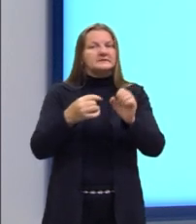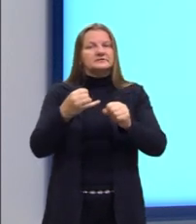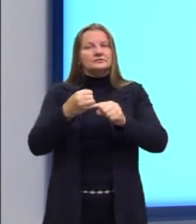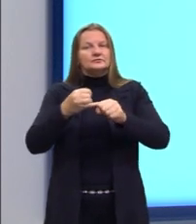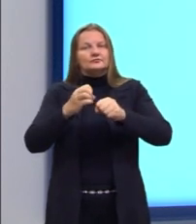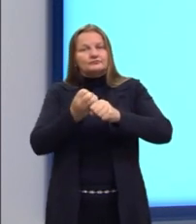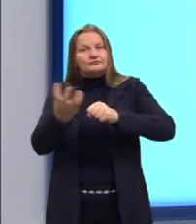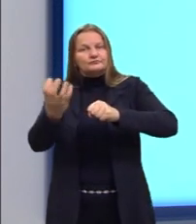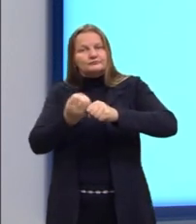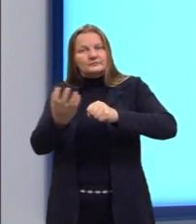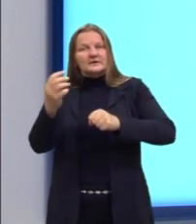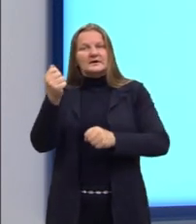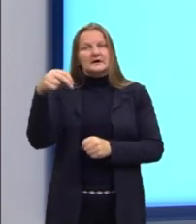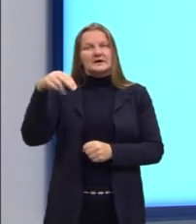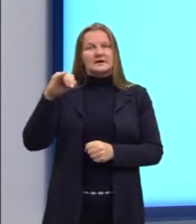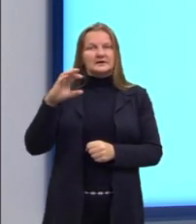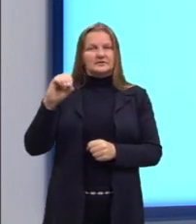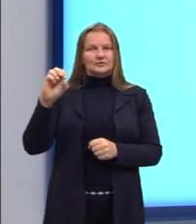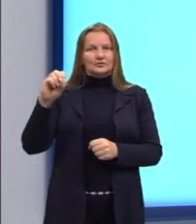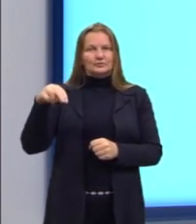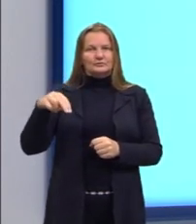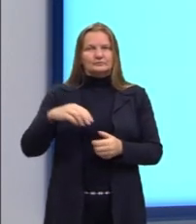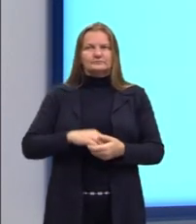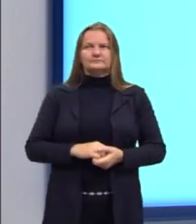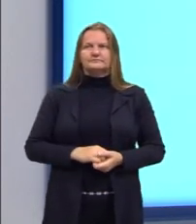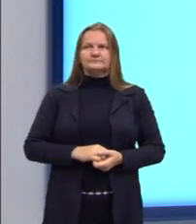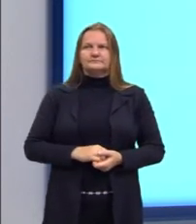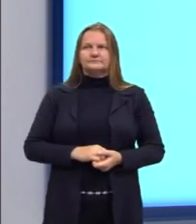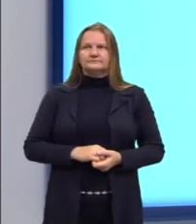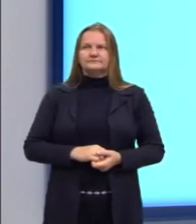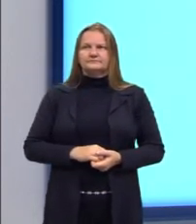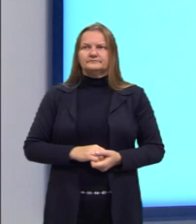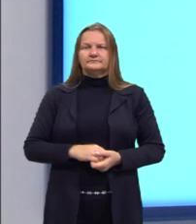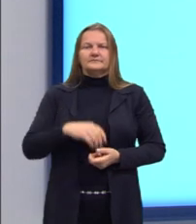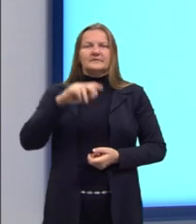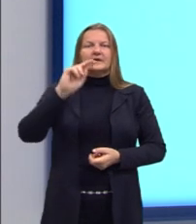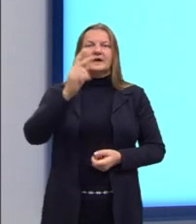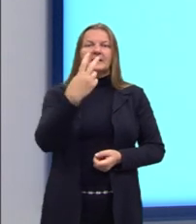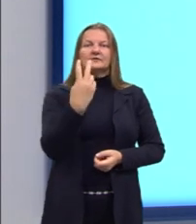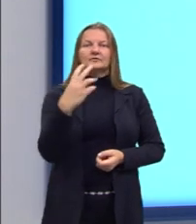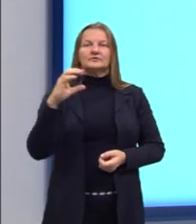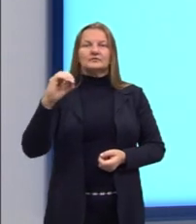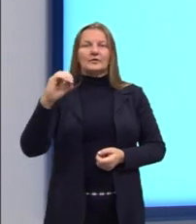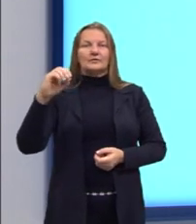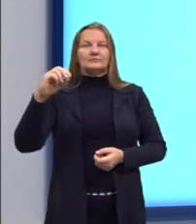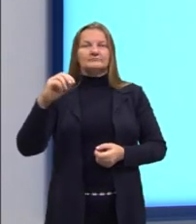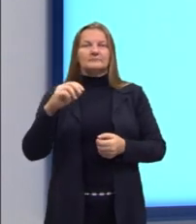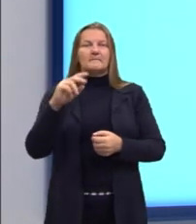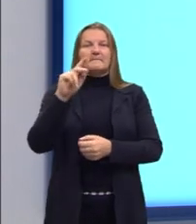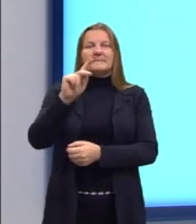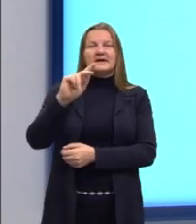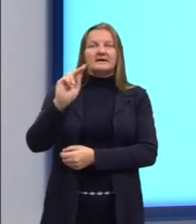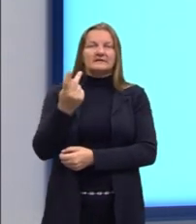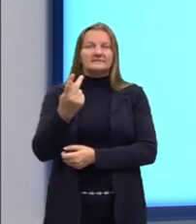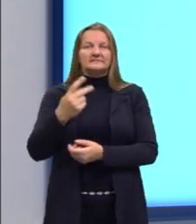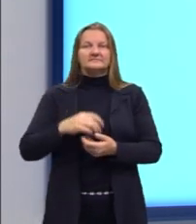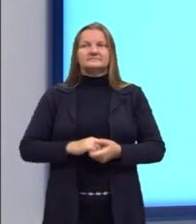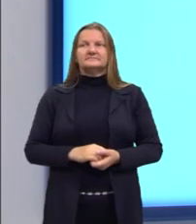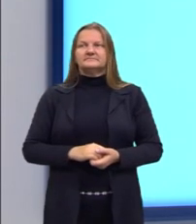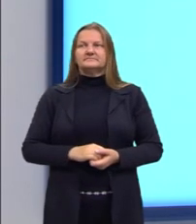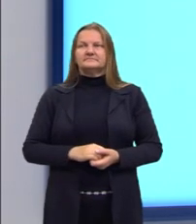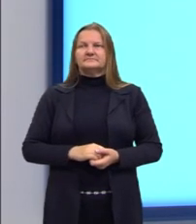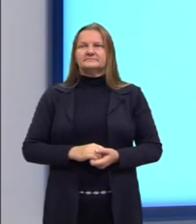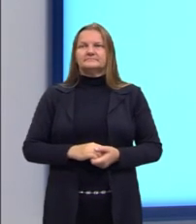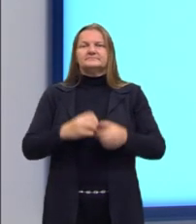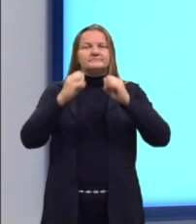cátion aqui não é uma água com um H+, sobrando um H? Então, por isso, PH. Quer ver? Vamos